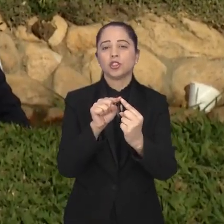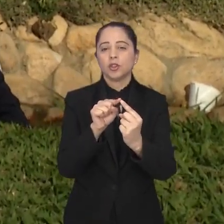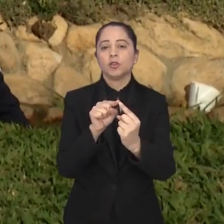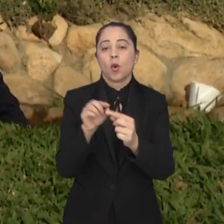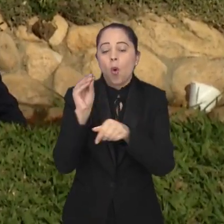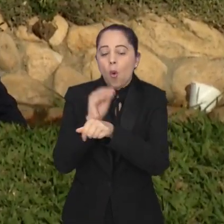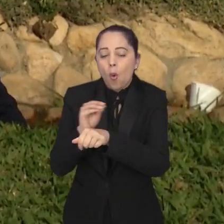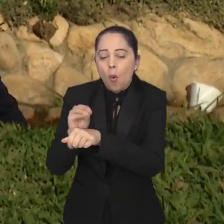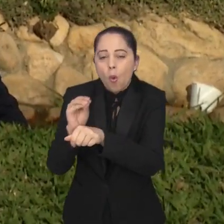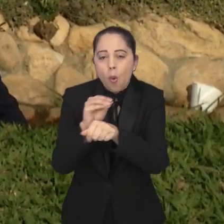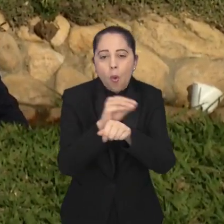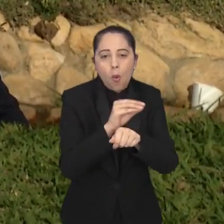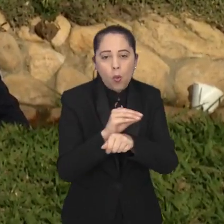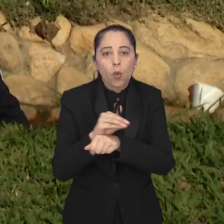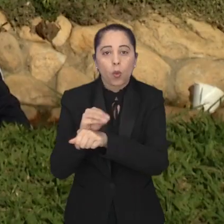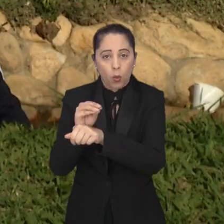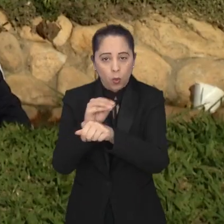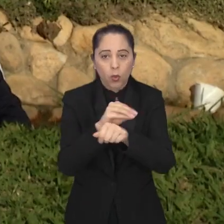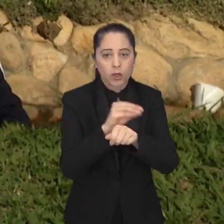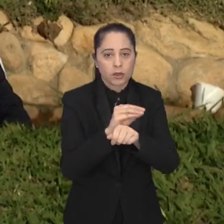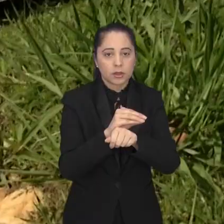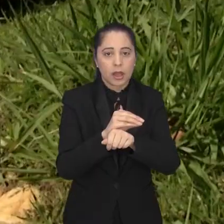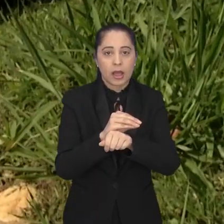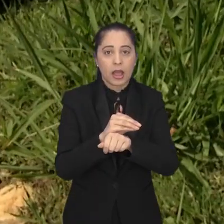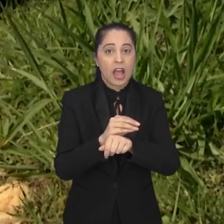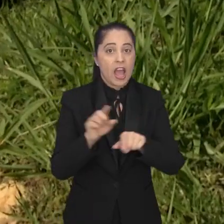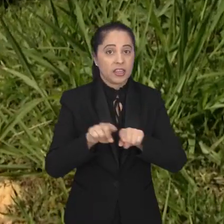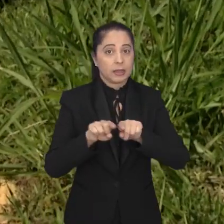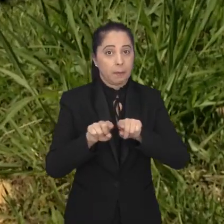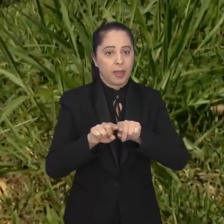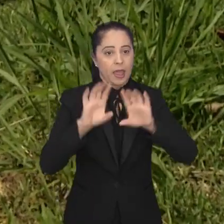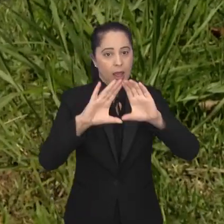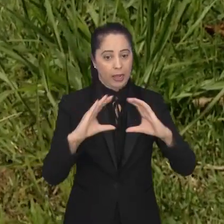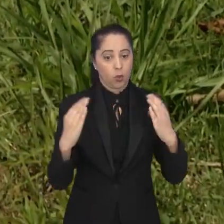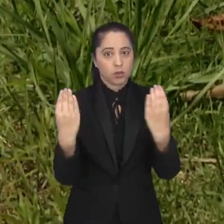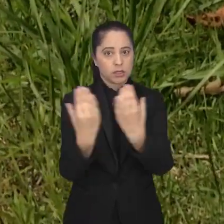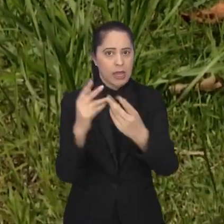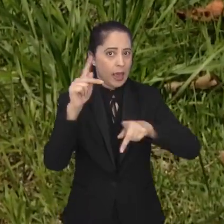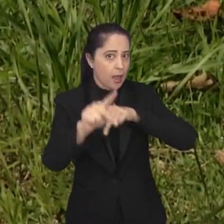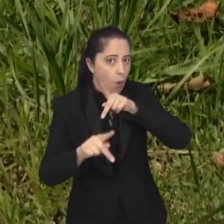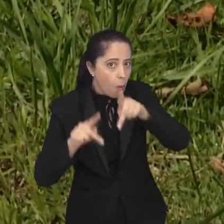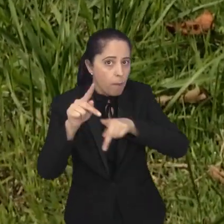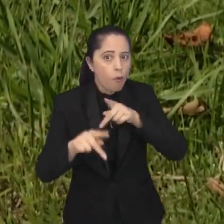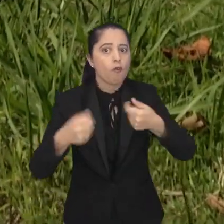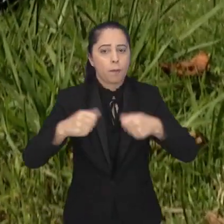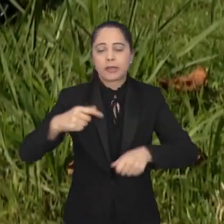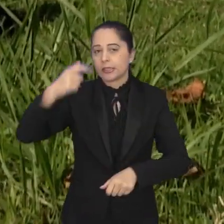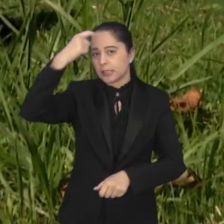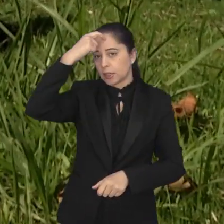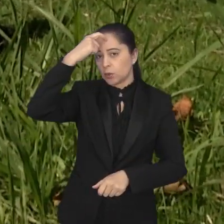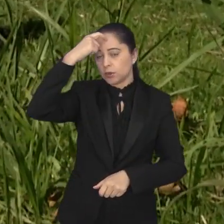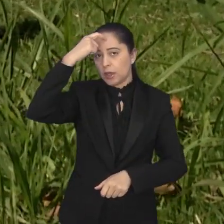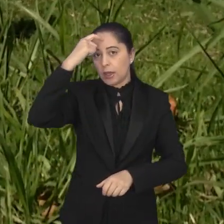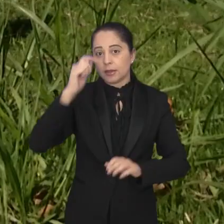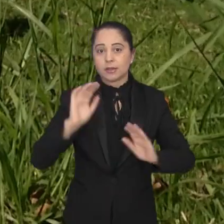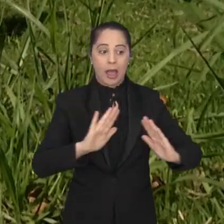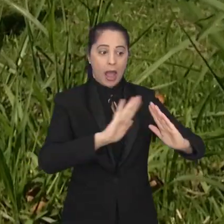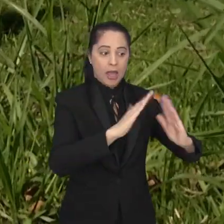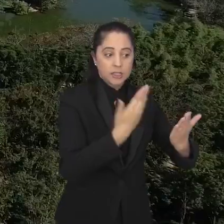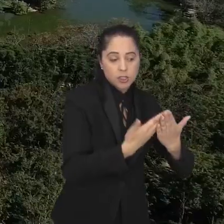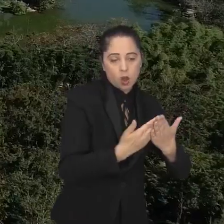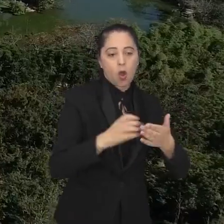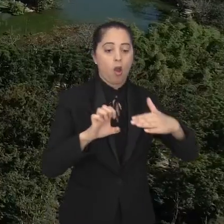manter um trabalho de proteção a partir da educação e consciência de toda a comunidade. Uma das metas do programa é unir